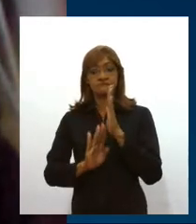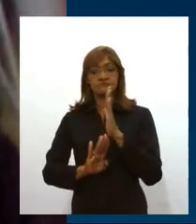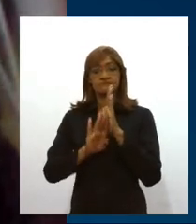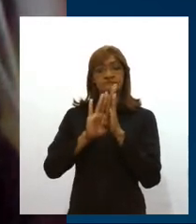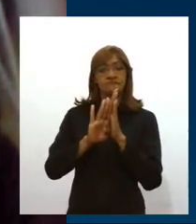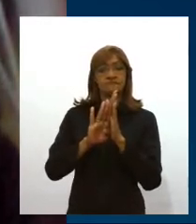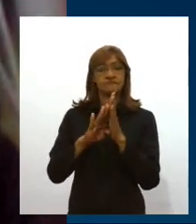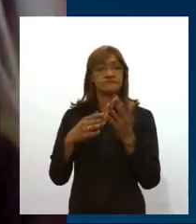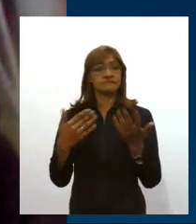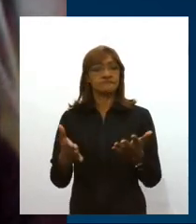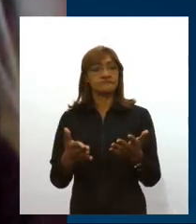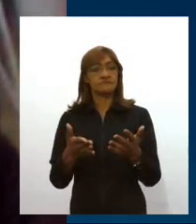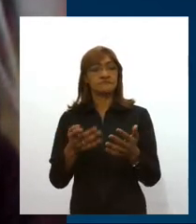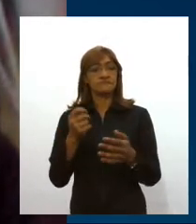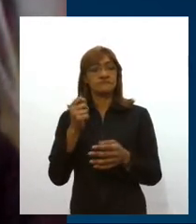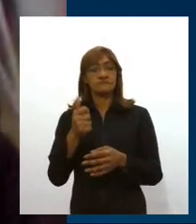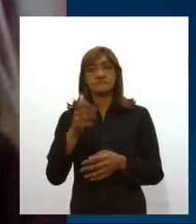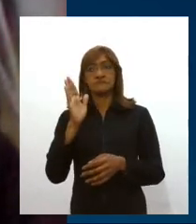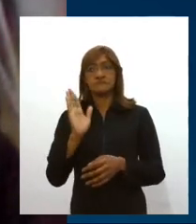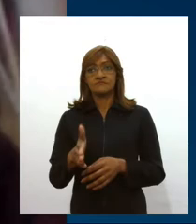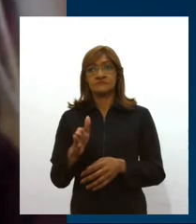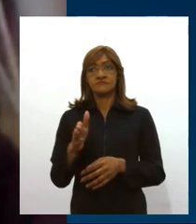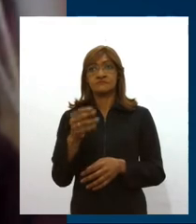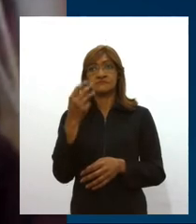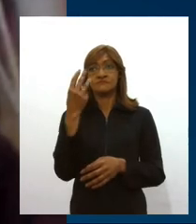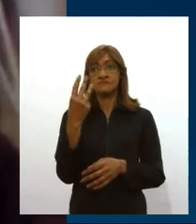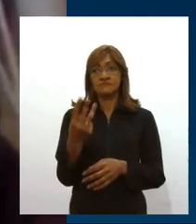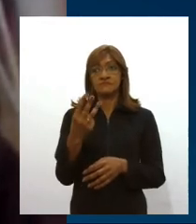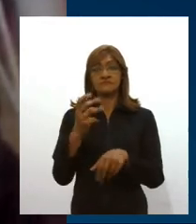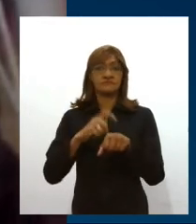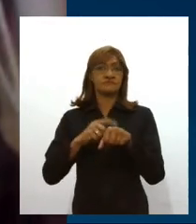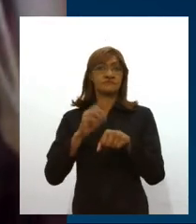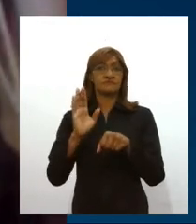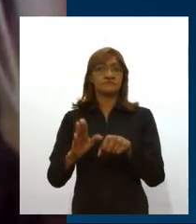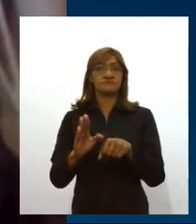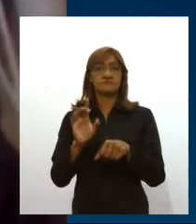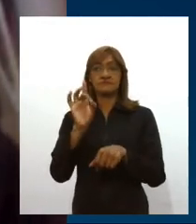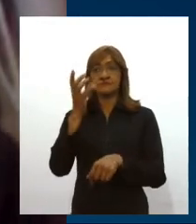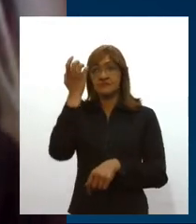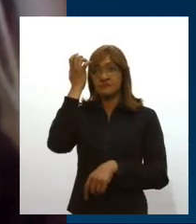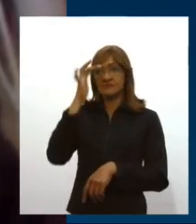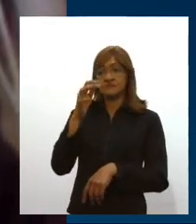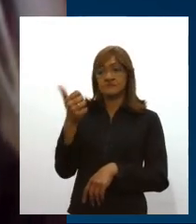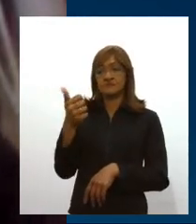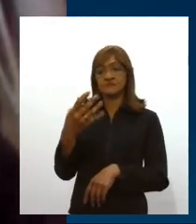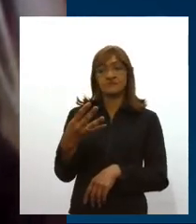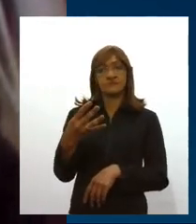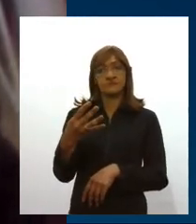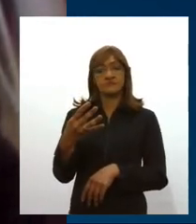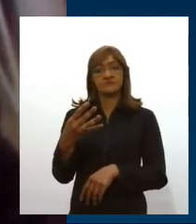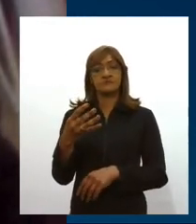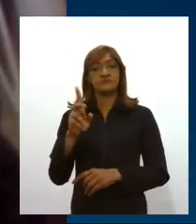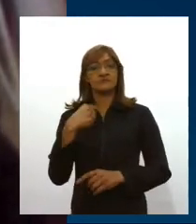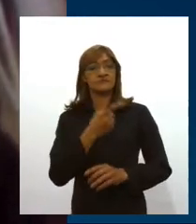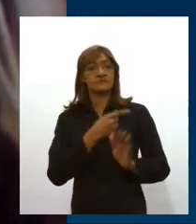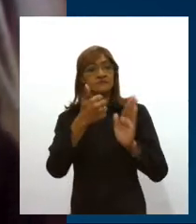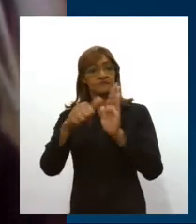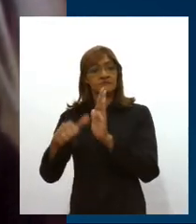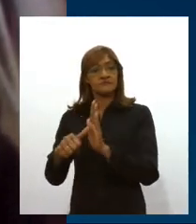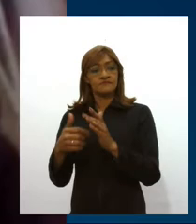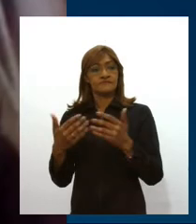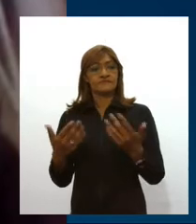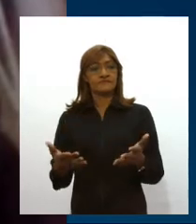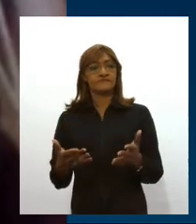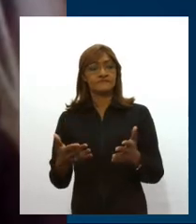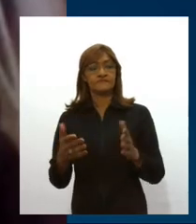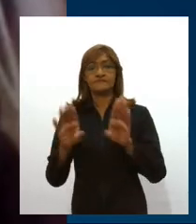passamos por quase três ciclos de 14 dias, né? Porque 14 dias é o período que a gente faz a avaliação. Mesmo com